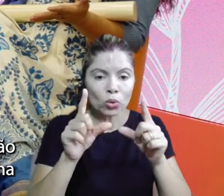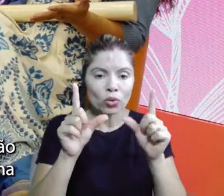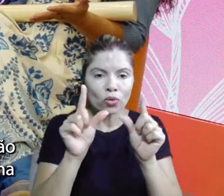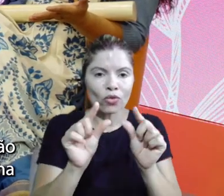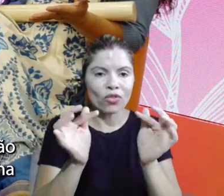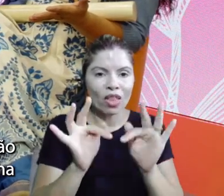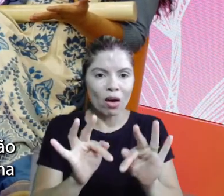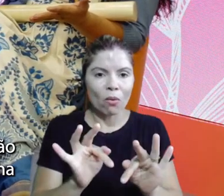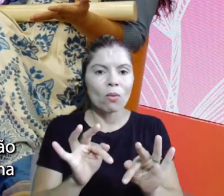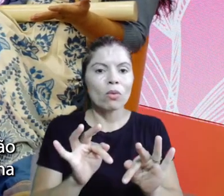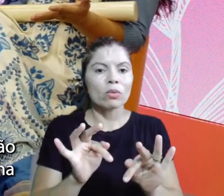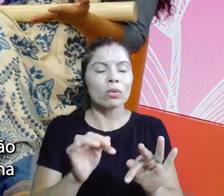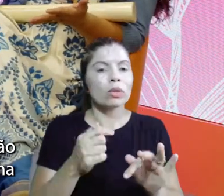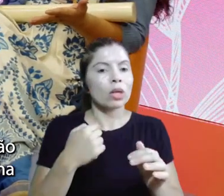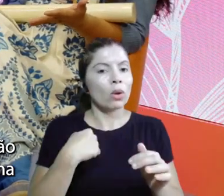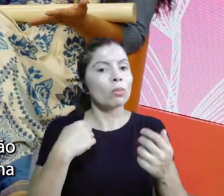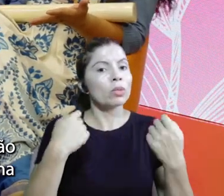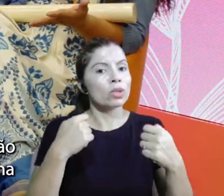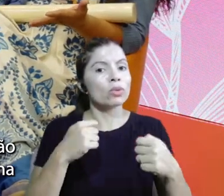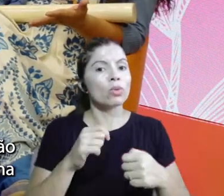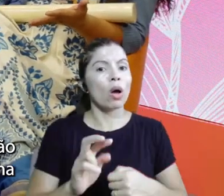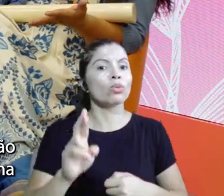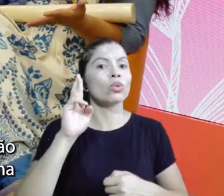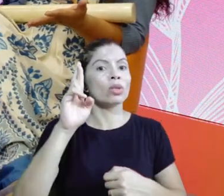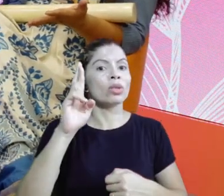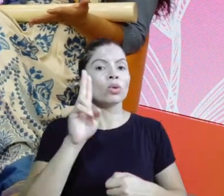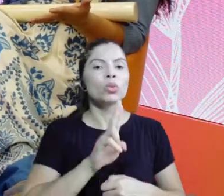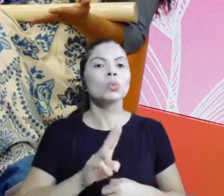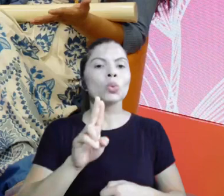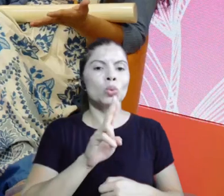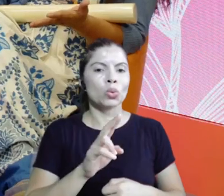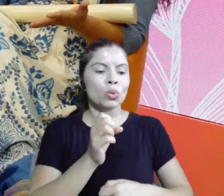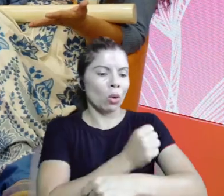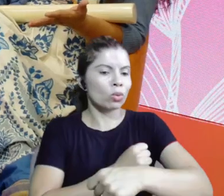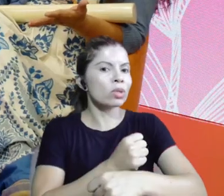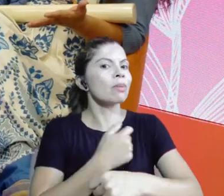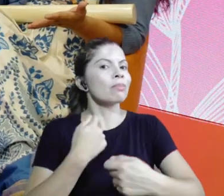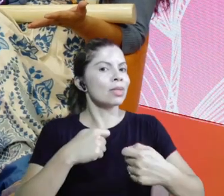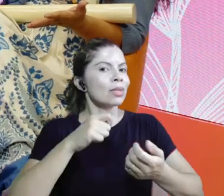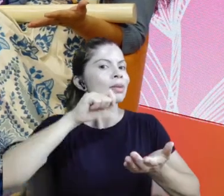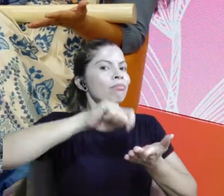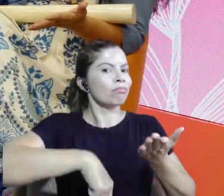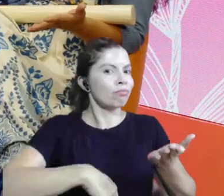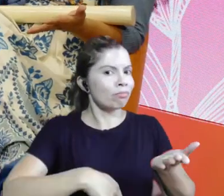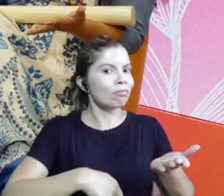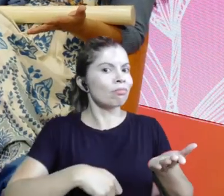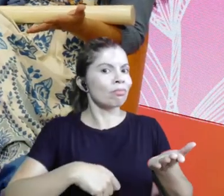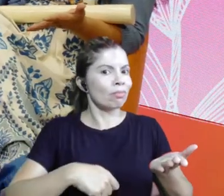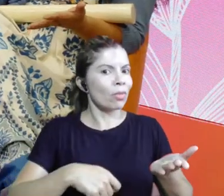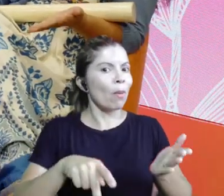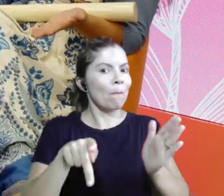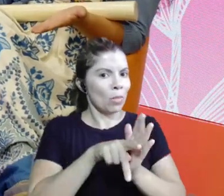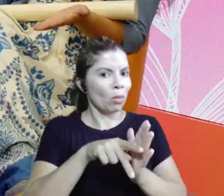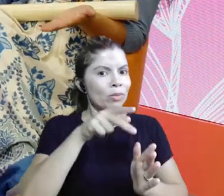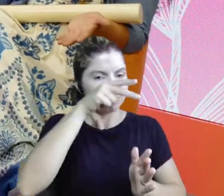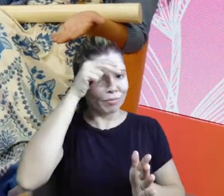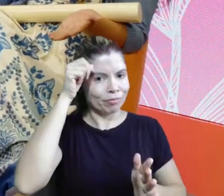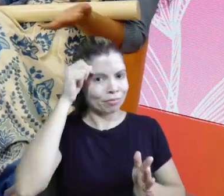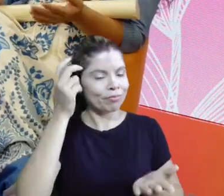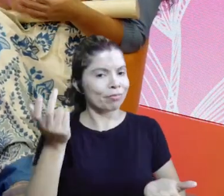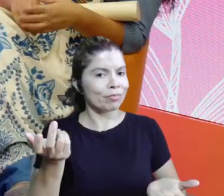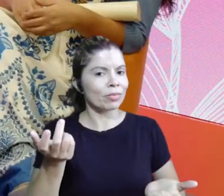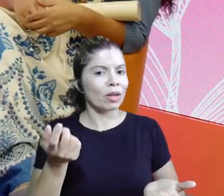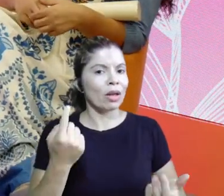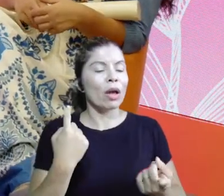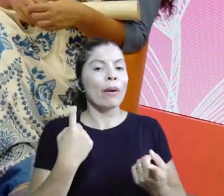a inspeção e autorização do uso dessa cozinha é muito mais fácil, rápida e prática, porque eu não